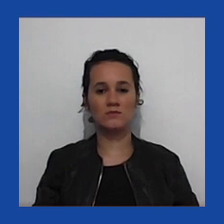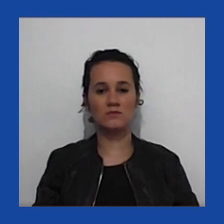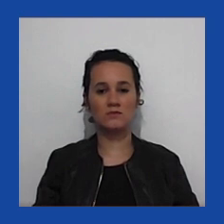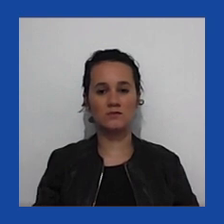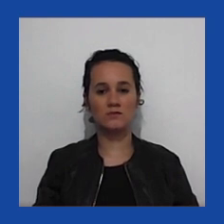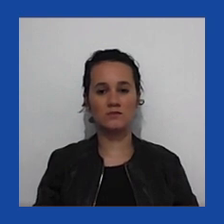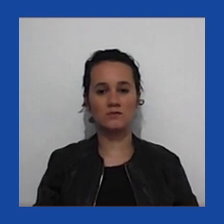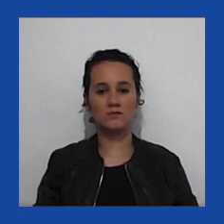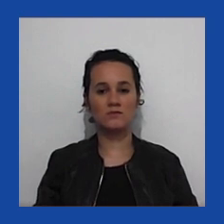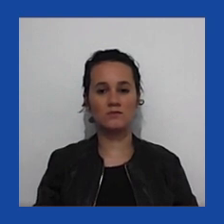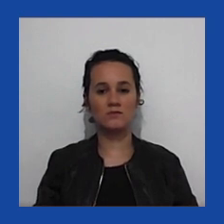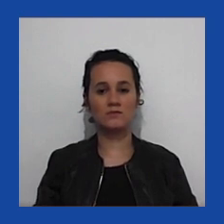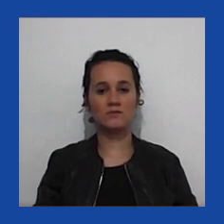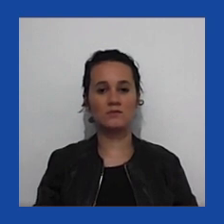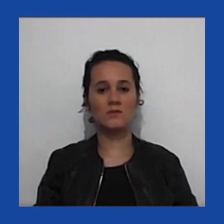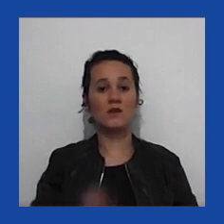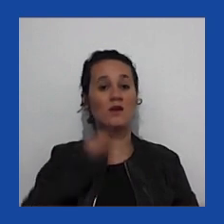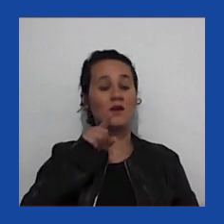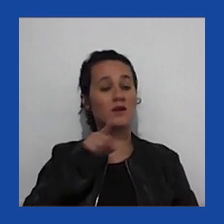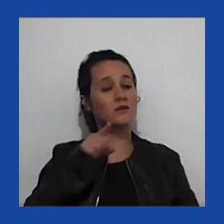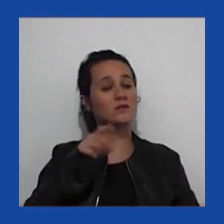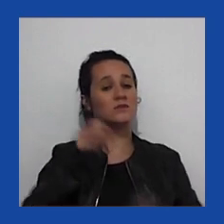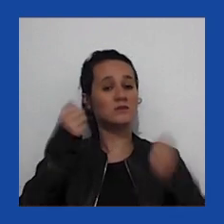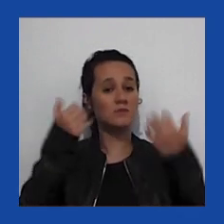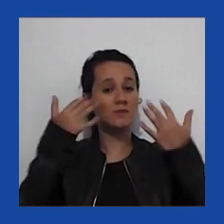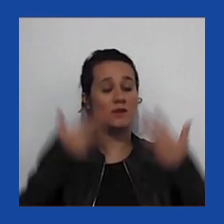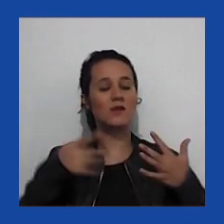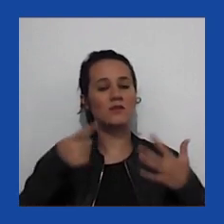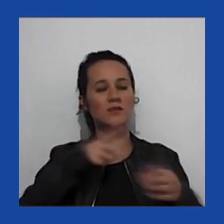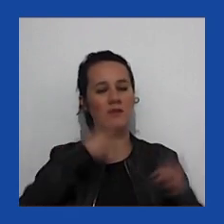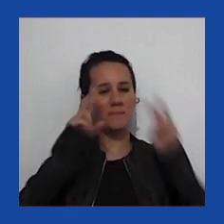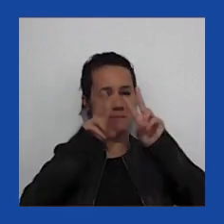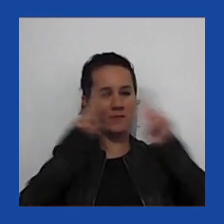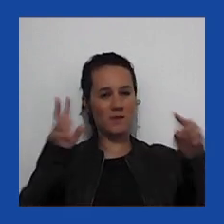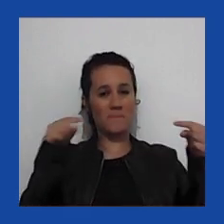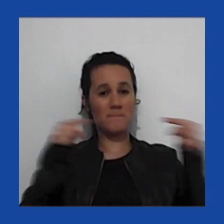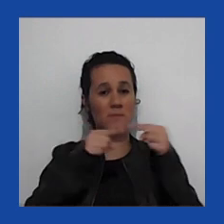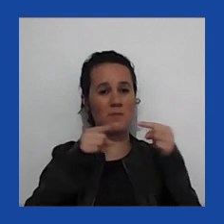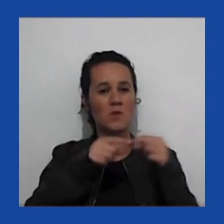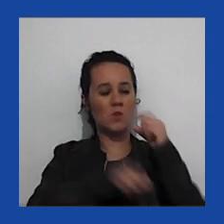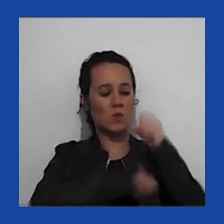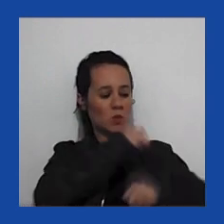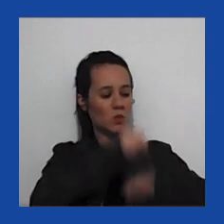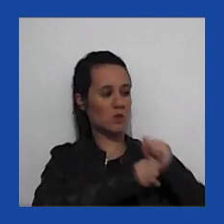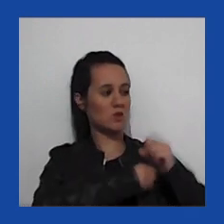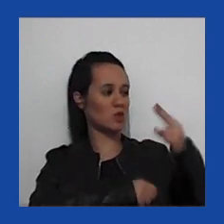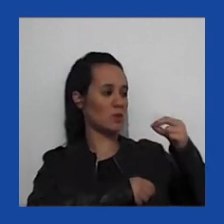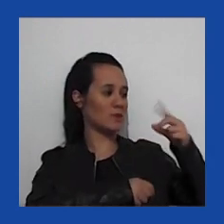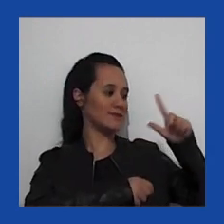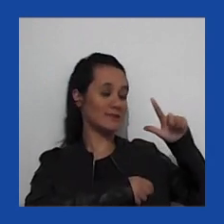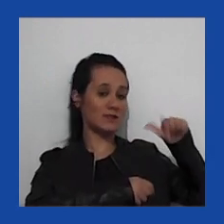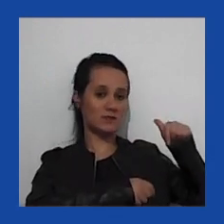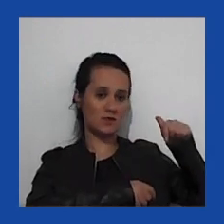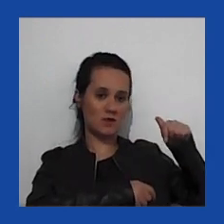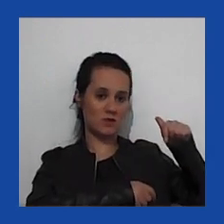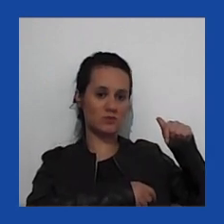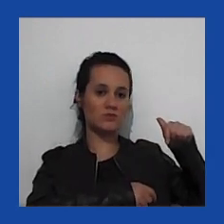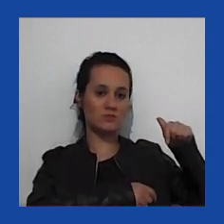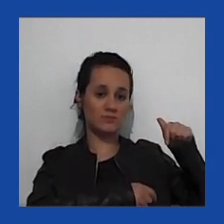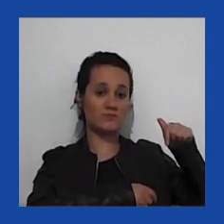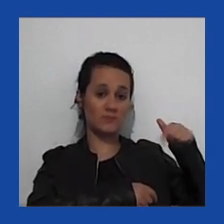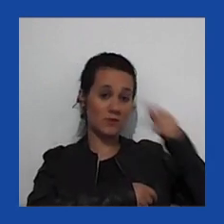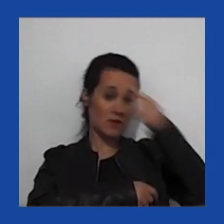Isso é a campanha, isso são manifestantes no Charlottesville em 2017, pessoas